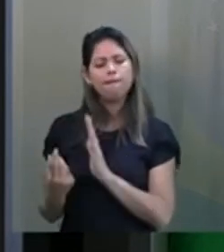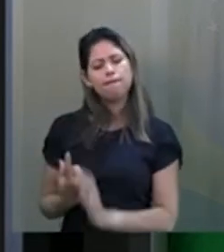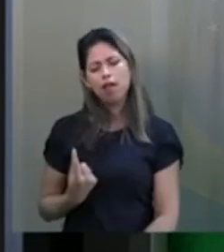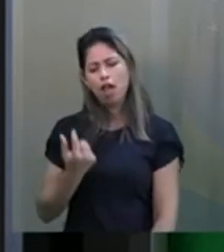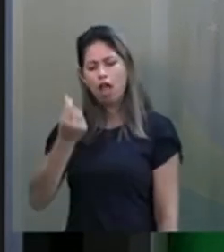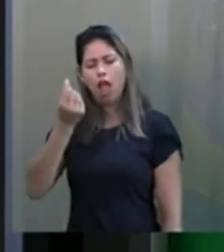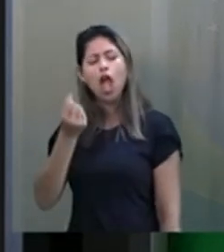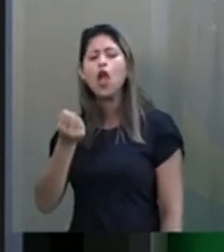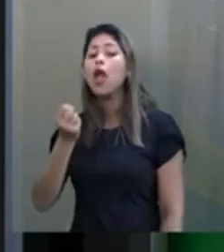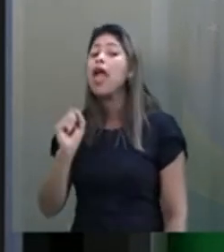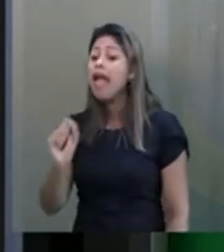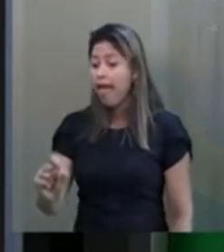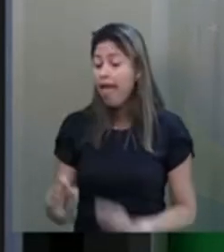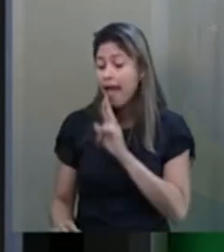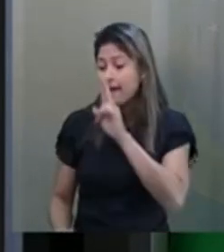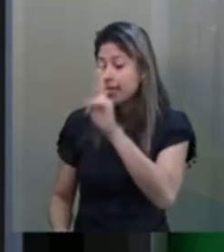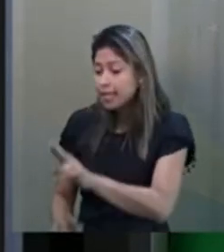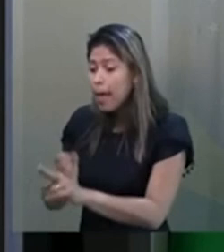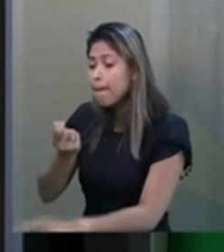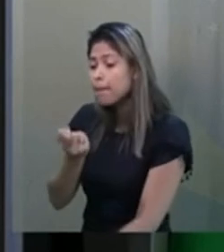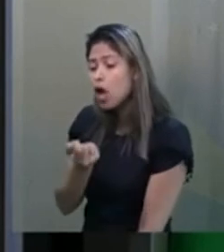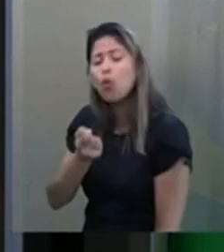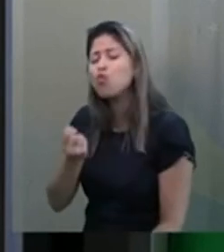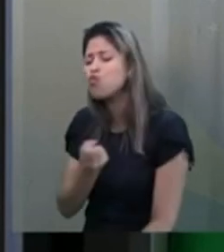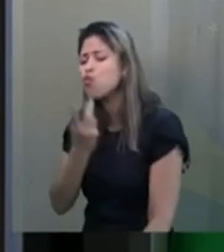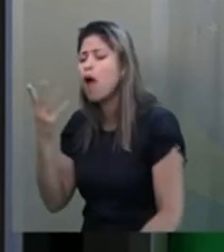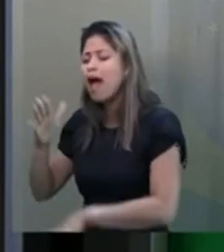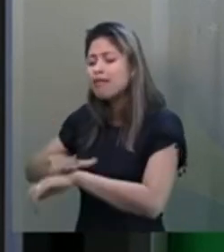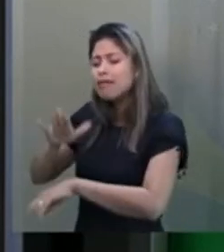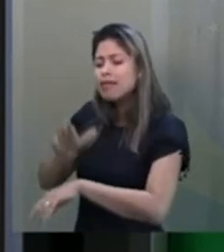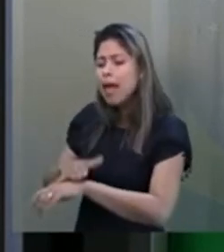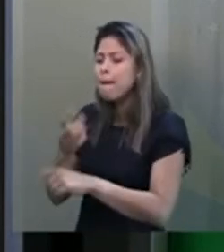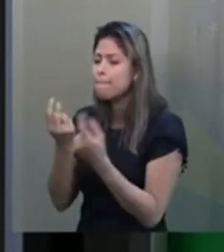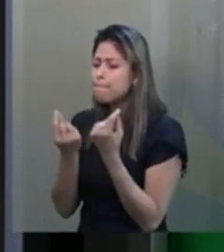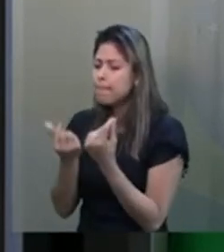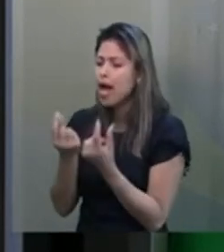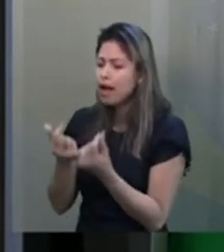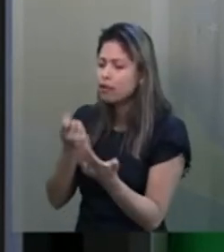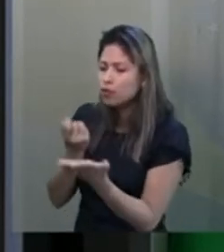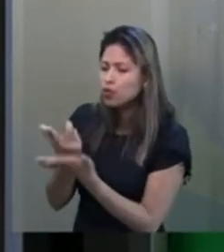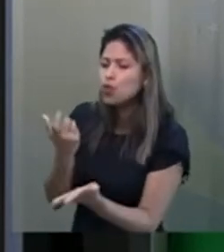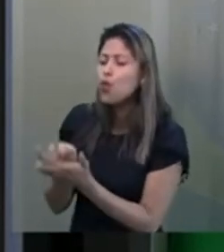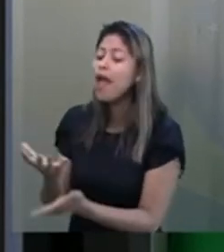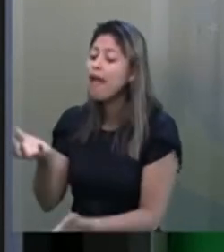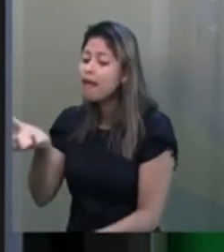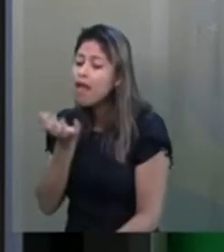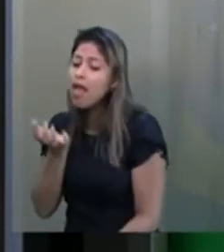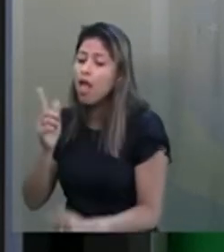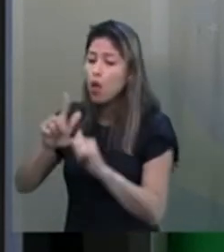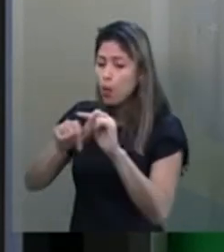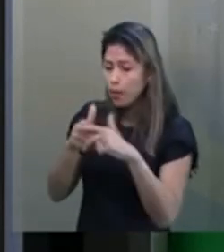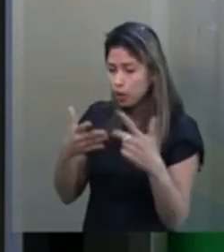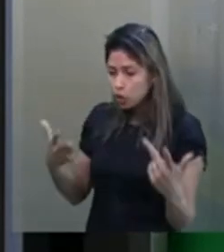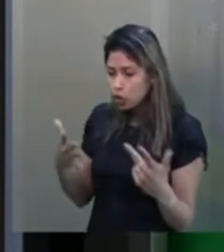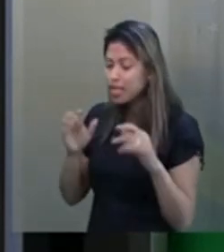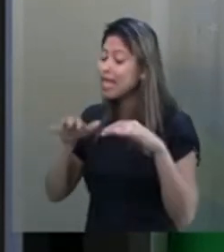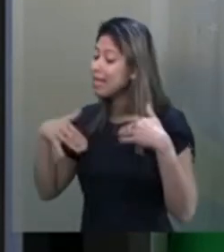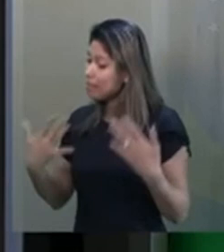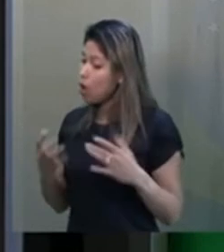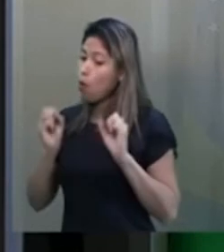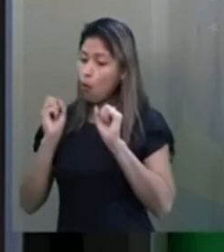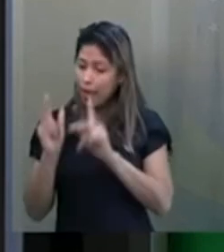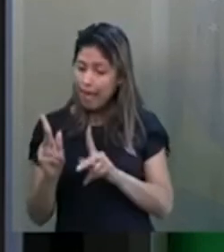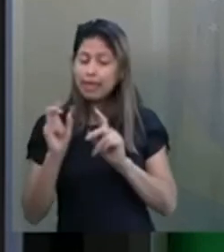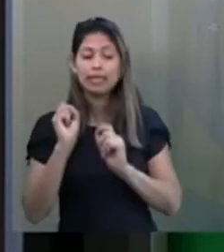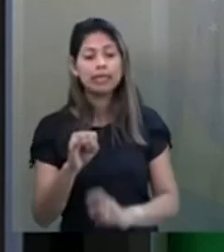as pessoas estão trabalhando para fornecer aquele produto e o quanto as pessoas querem aquele produto. Muito bem. Se você aboli o sistema de